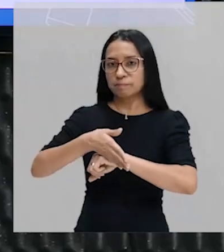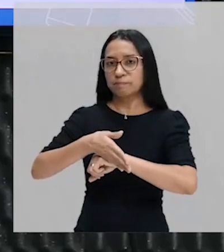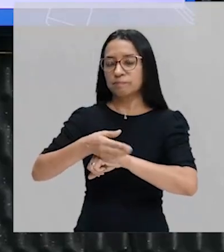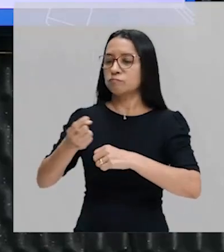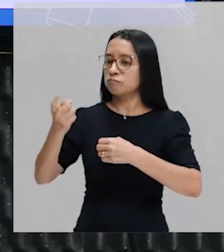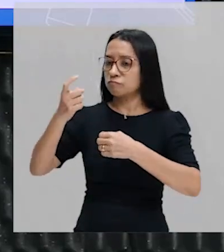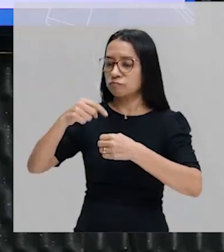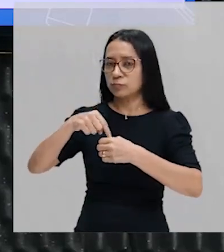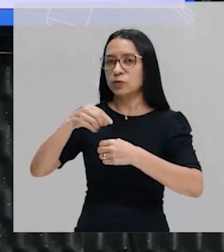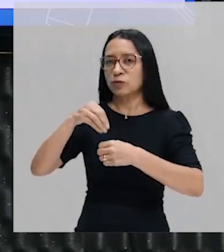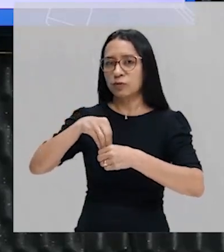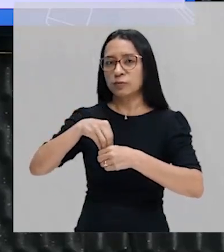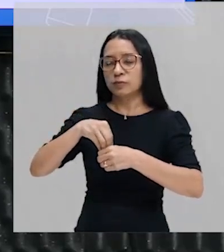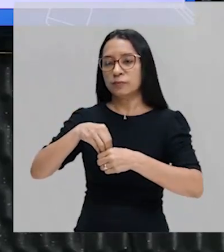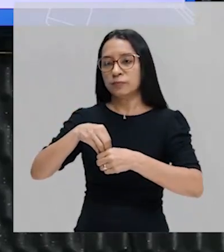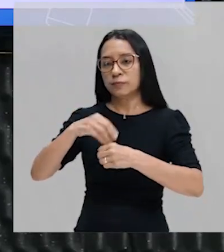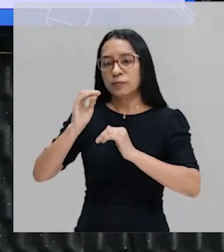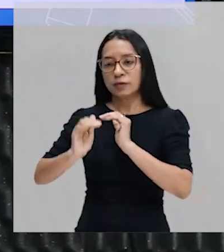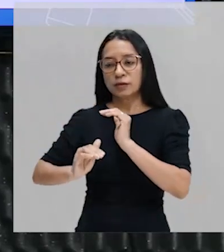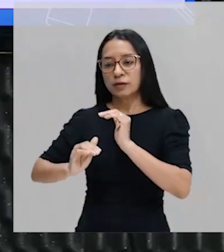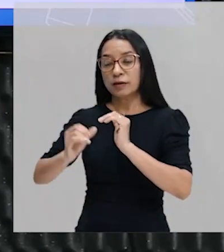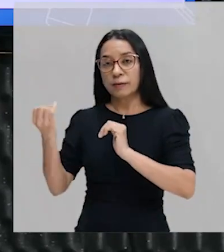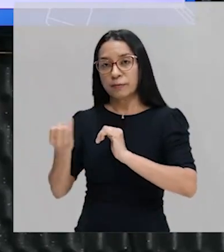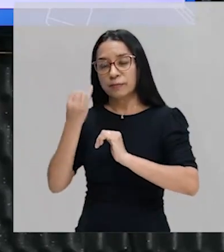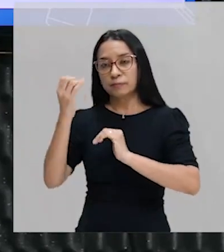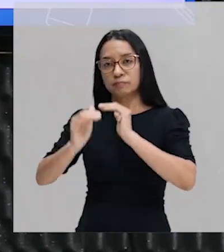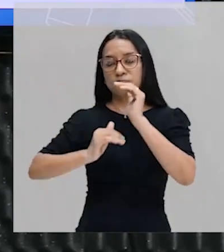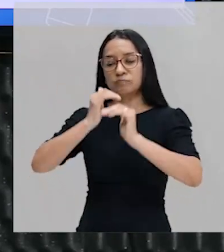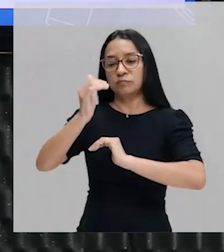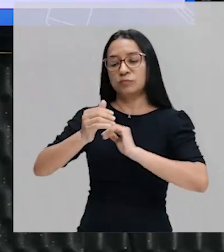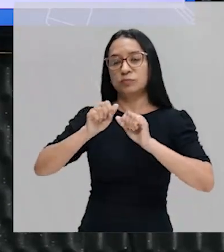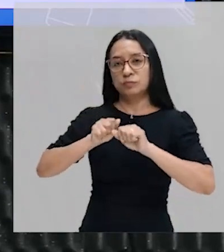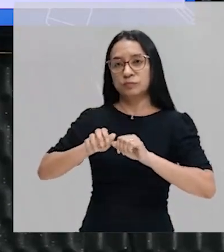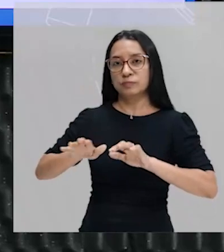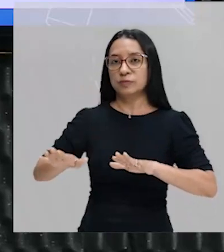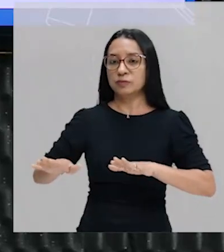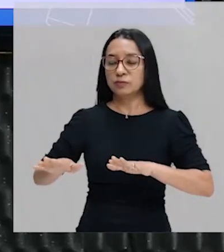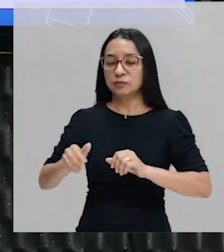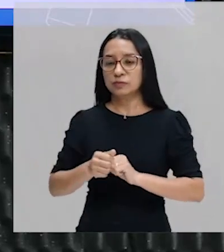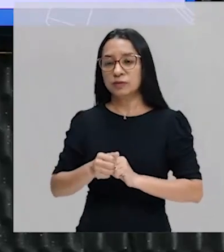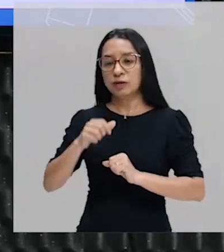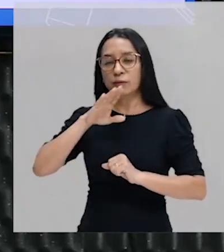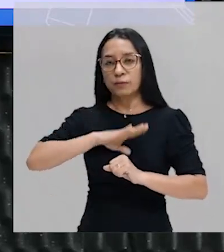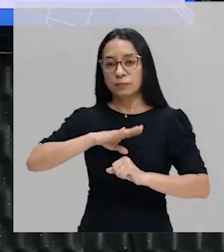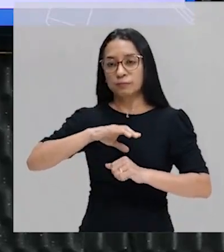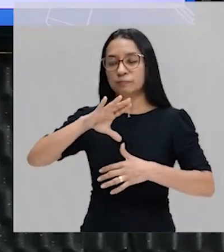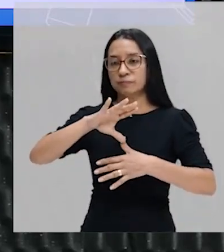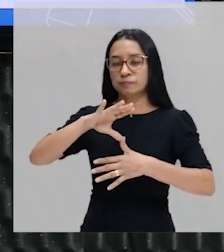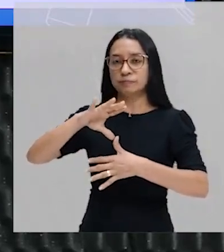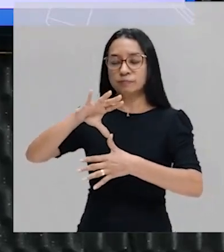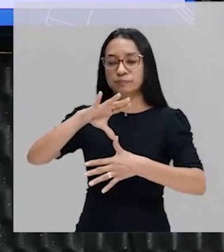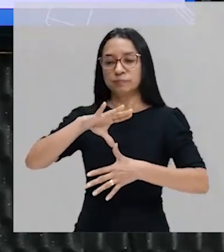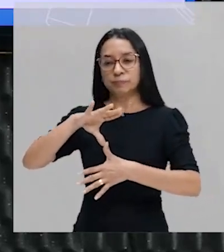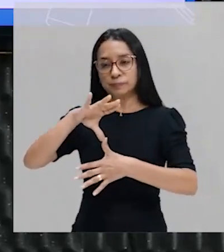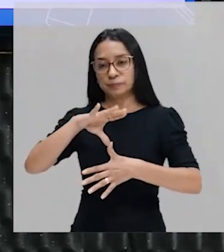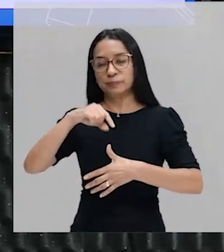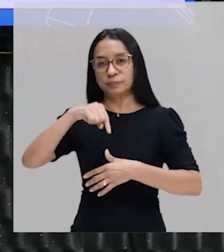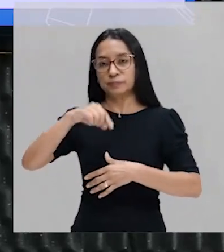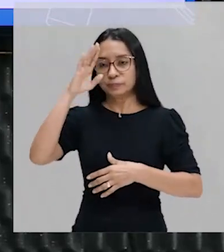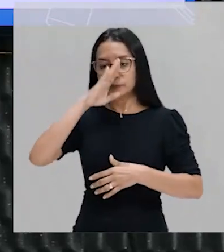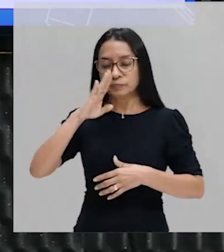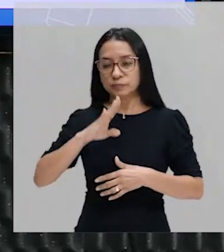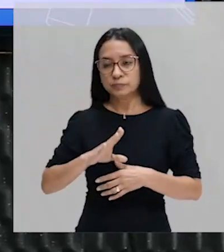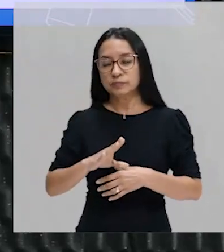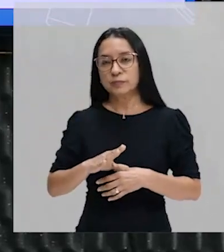para o desenvolvimento dessa colônia. A colônia portuguesa aqui na América, ou seja, no Brasil,